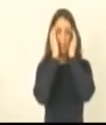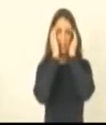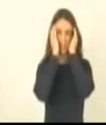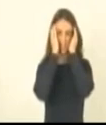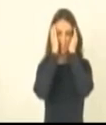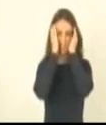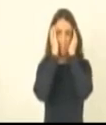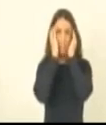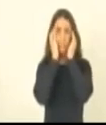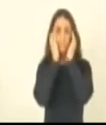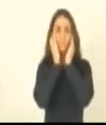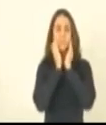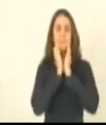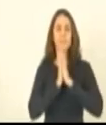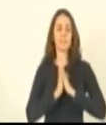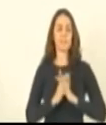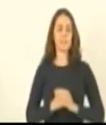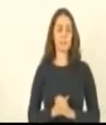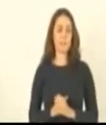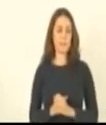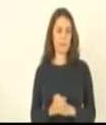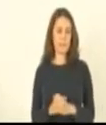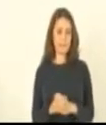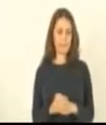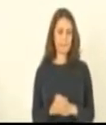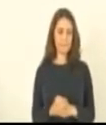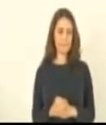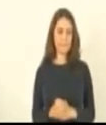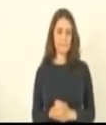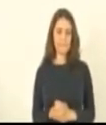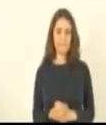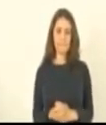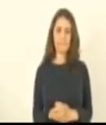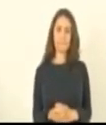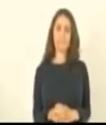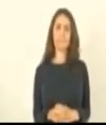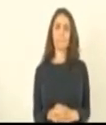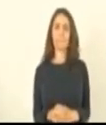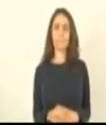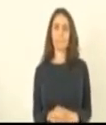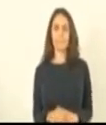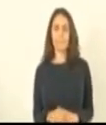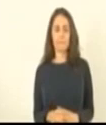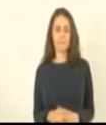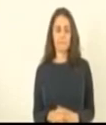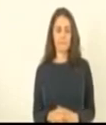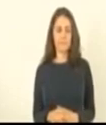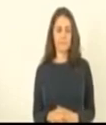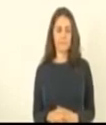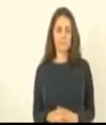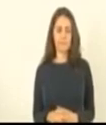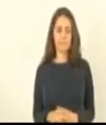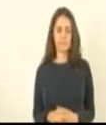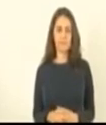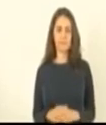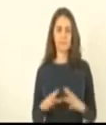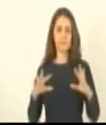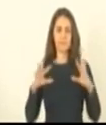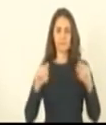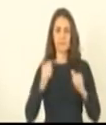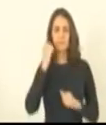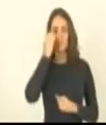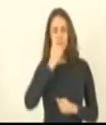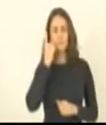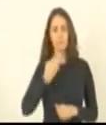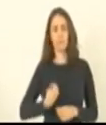senhor presidente pois não não sei se é de interesse de todos os deputados nós estamos aqui com todos os deputados praticamente presentes a gente aproveitar